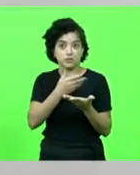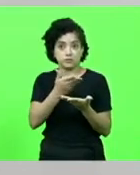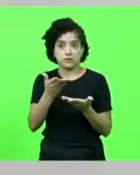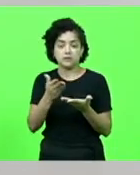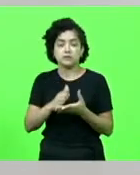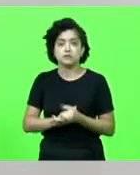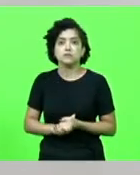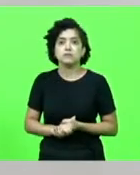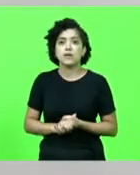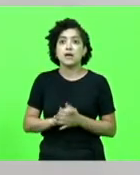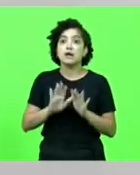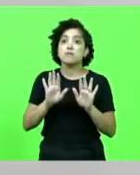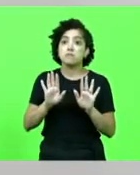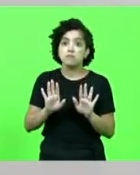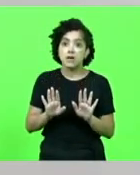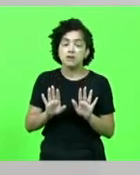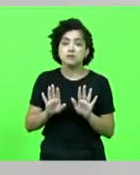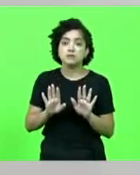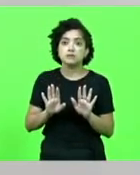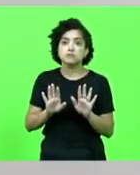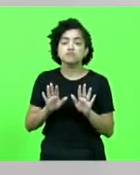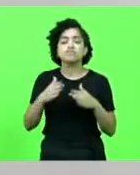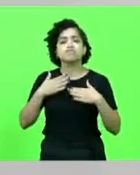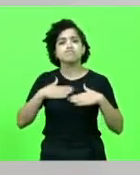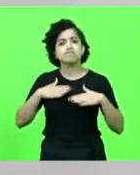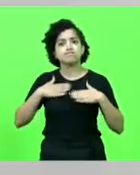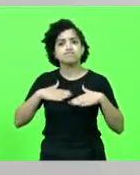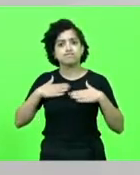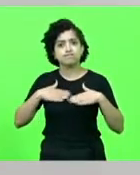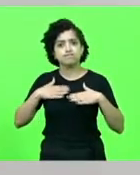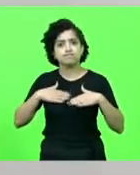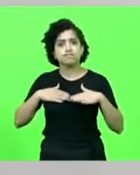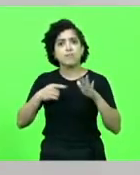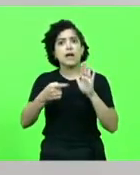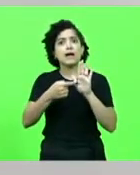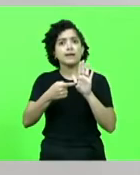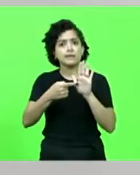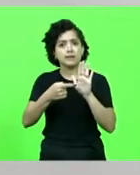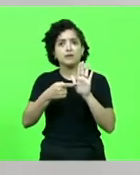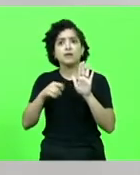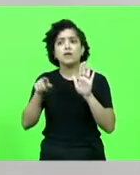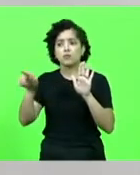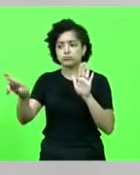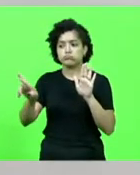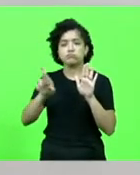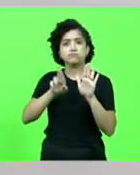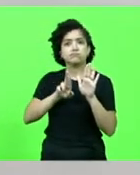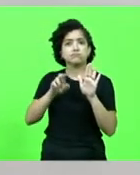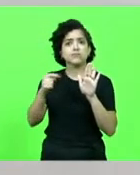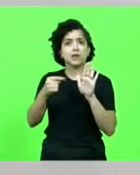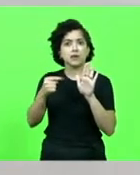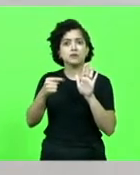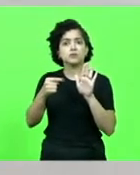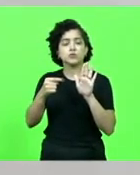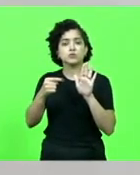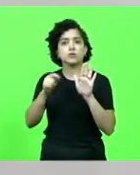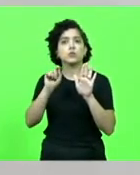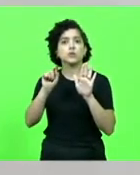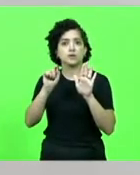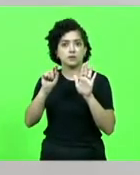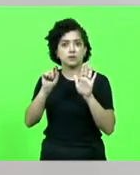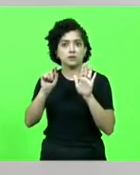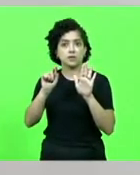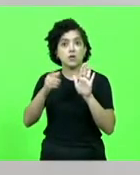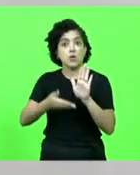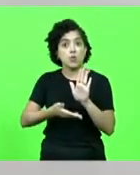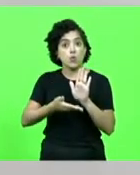Mas, ainda que me deixou tranquilo, porque, na mesma matéria, o governador respondeu que o aumento